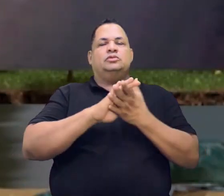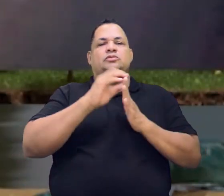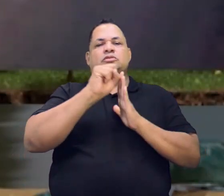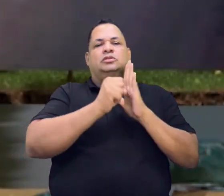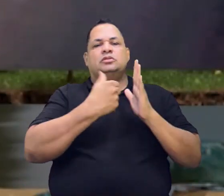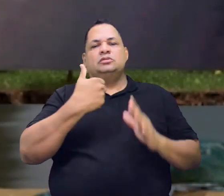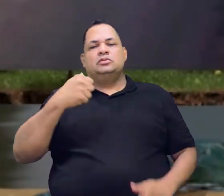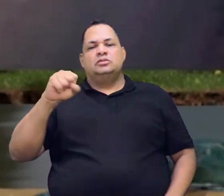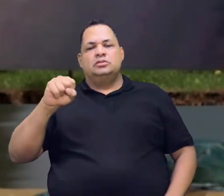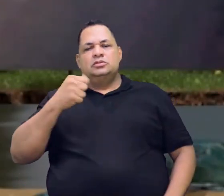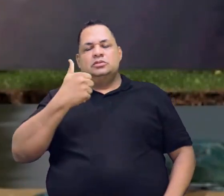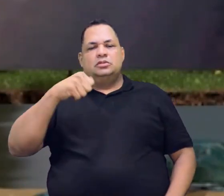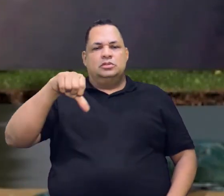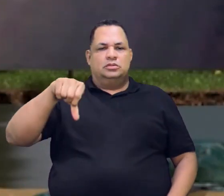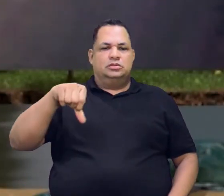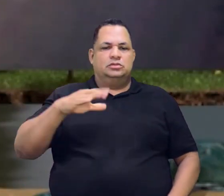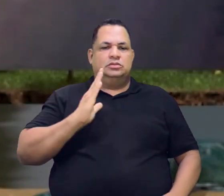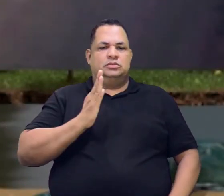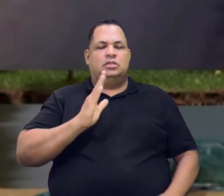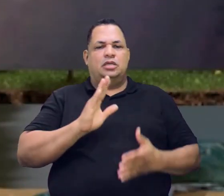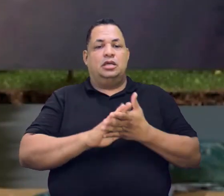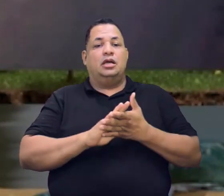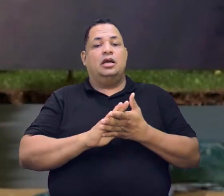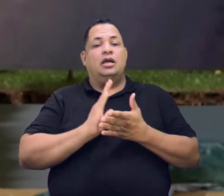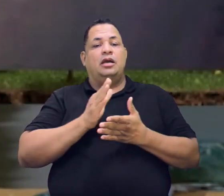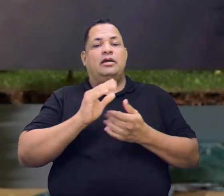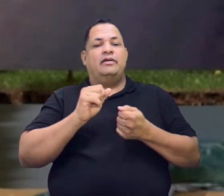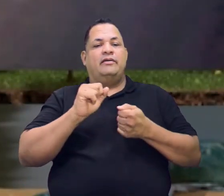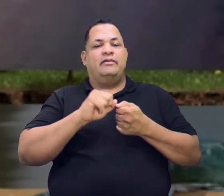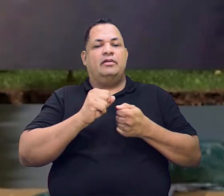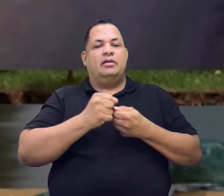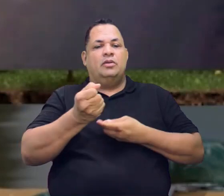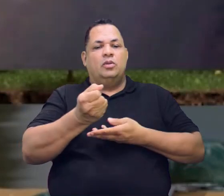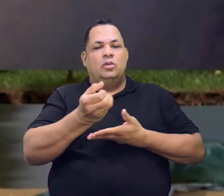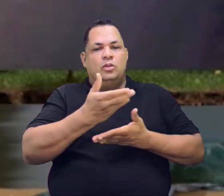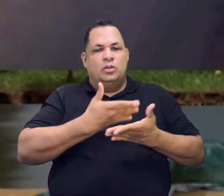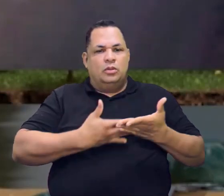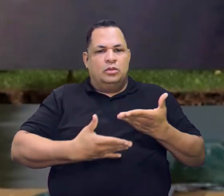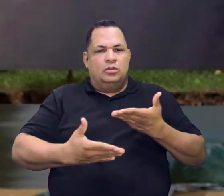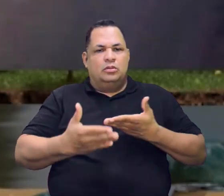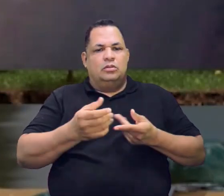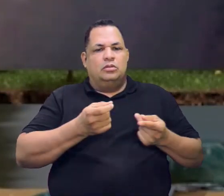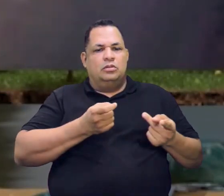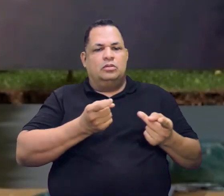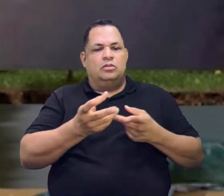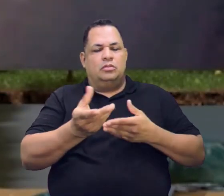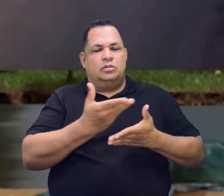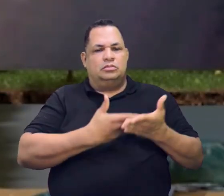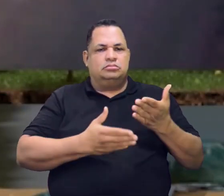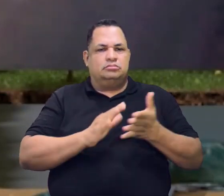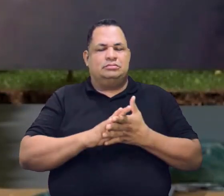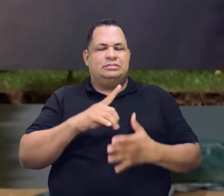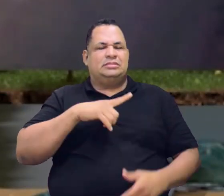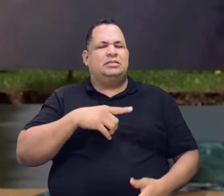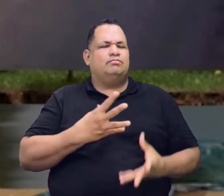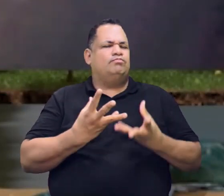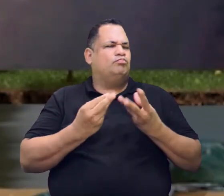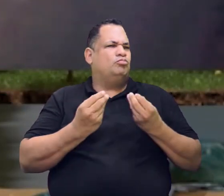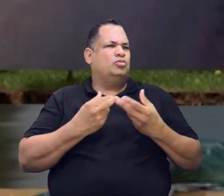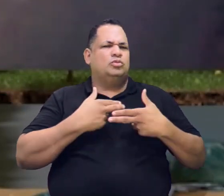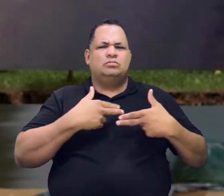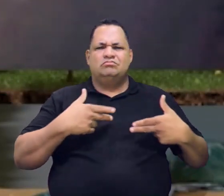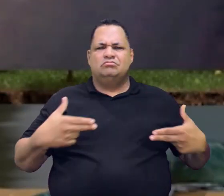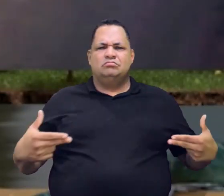XIX, já se fazia comércio. A Amazônia é muito rica, tu não tem noção.